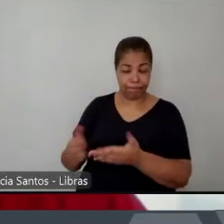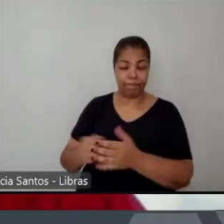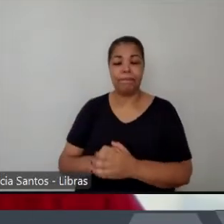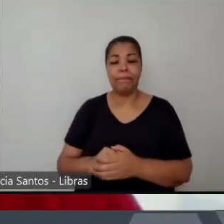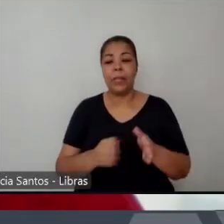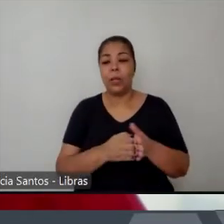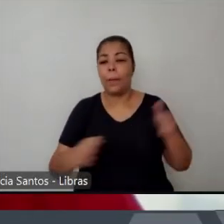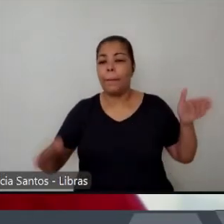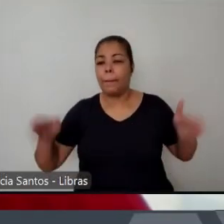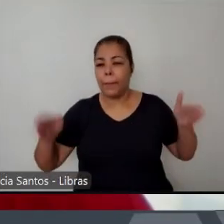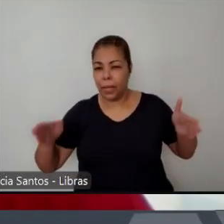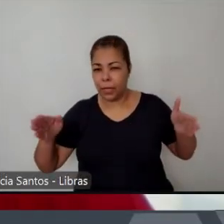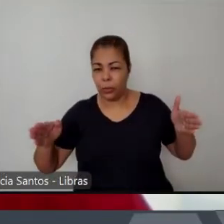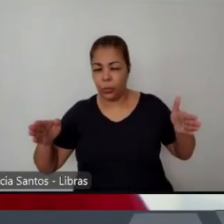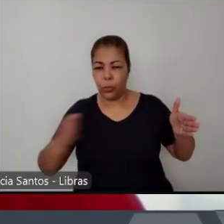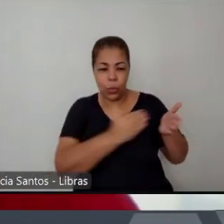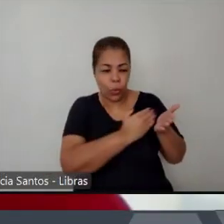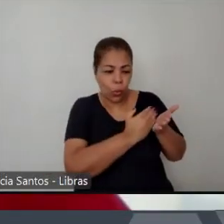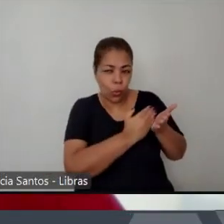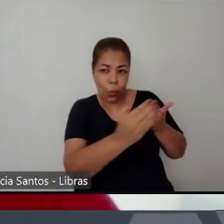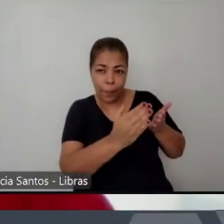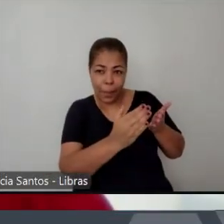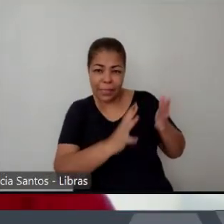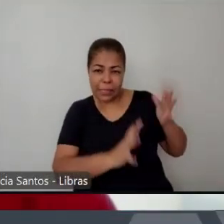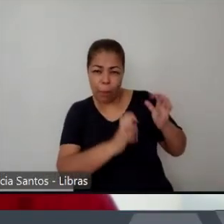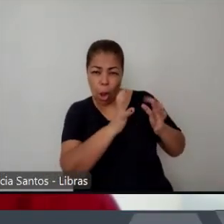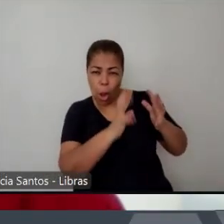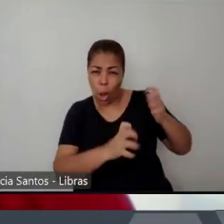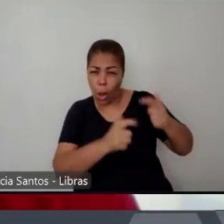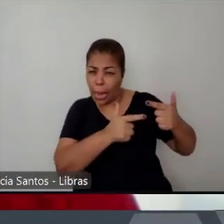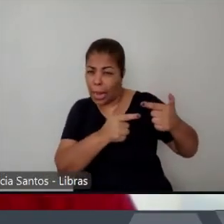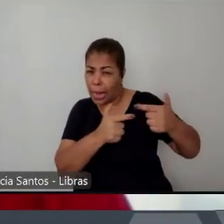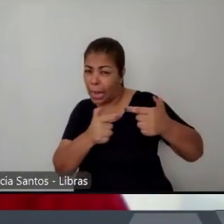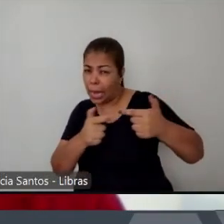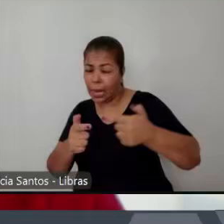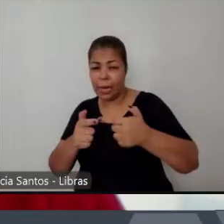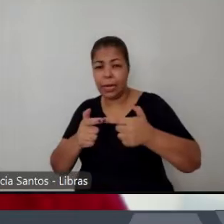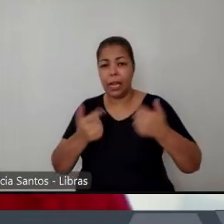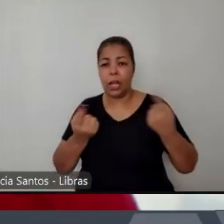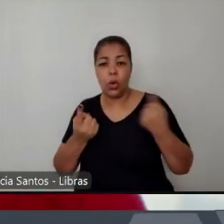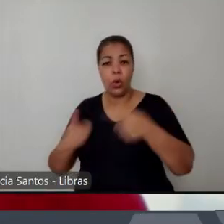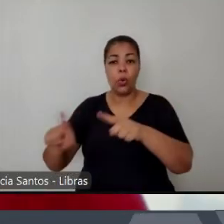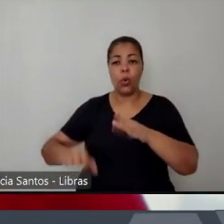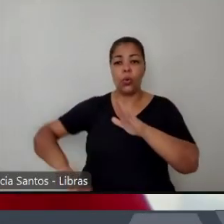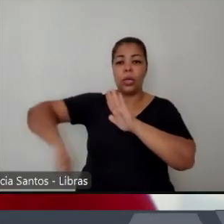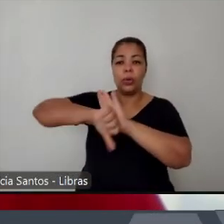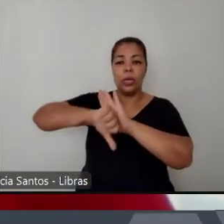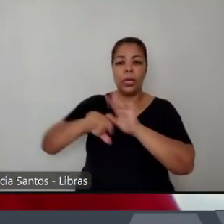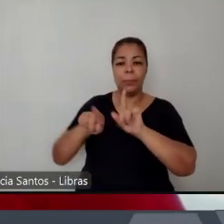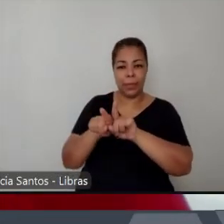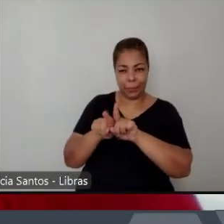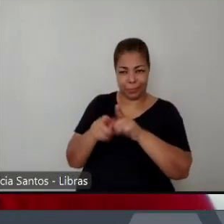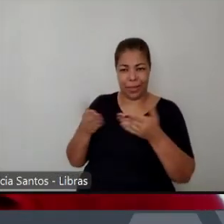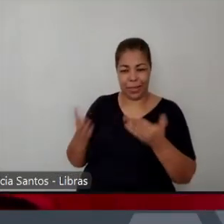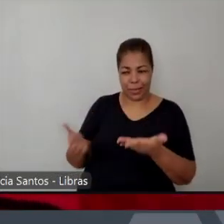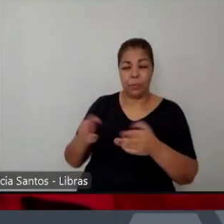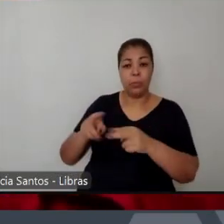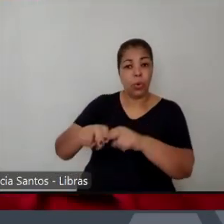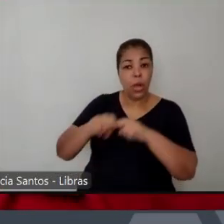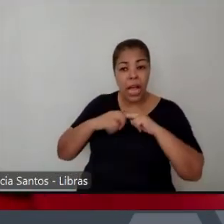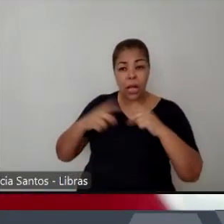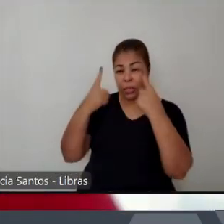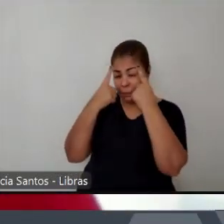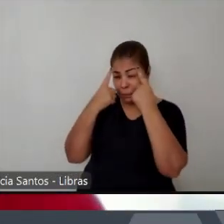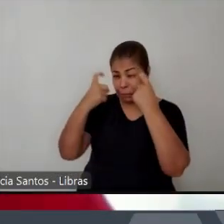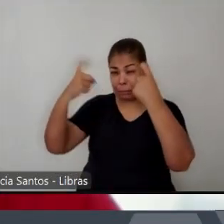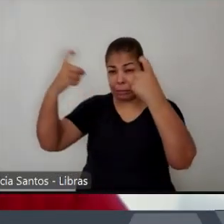início da guerra ao crime, da visão de que o crime se combate por meio dessa forma violenta e por